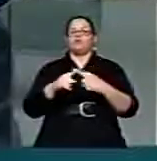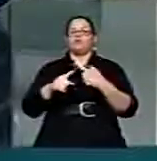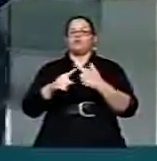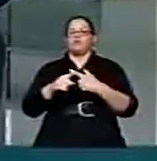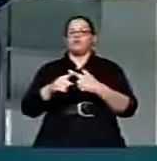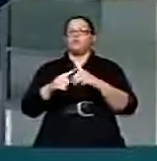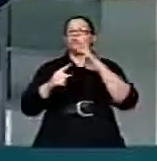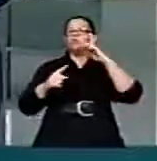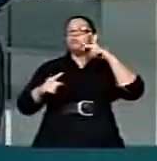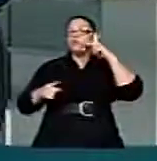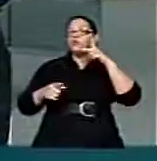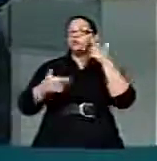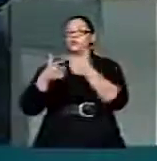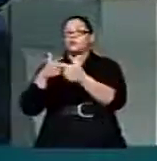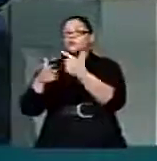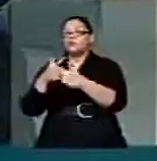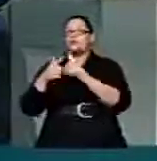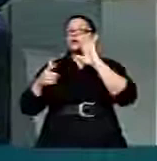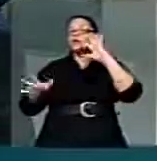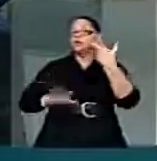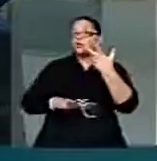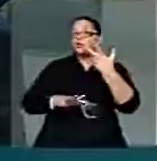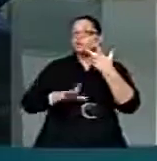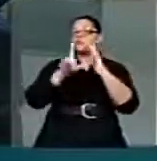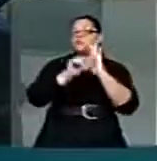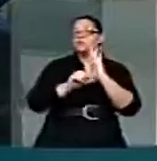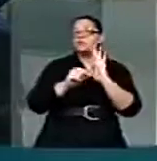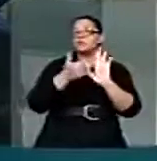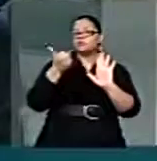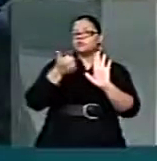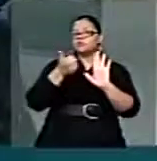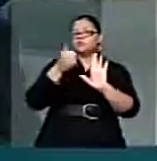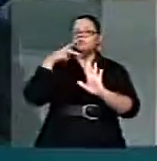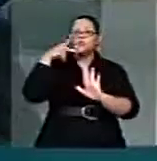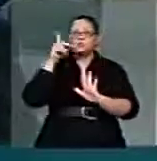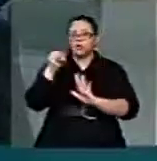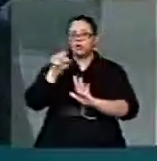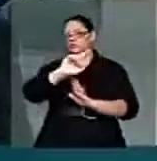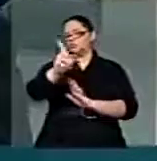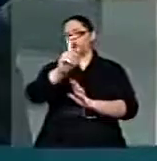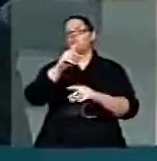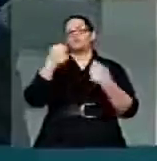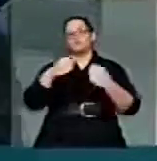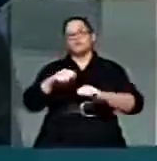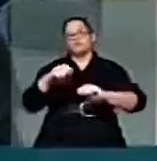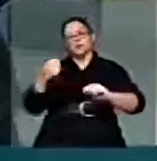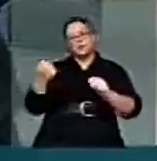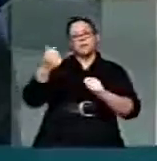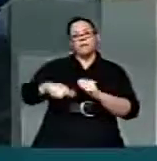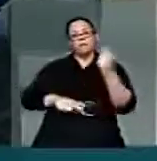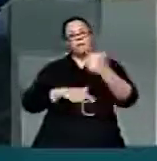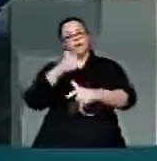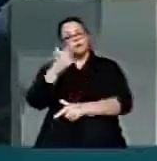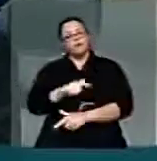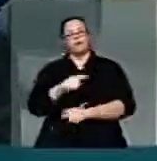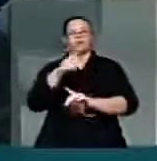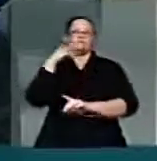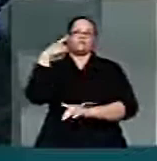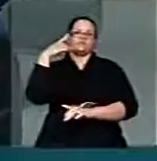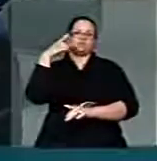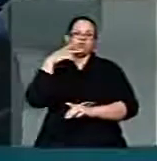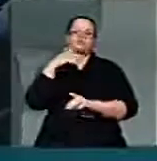política, e não com a diminuição da política. E mais política são os instrumentos de participação direta. São os conselhos